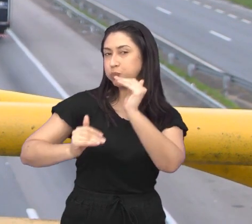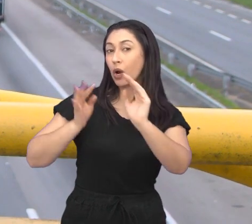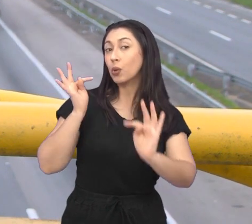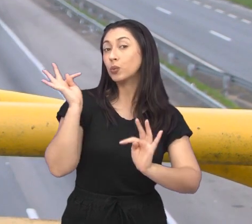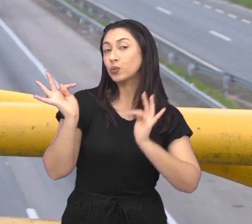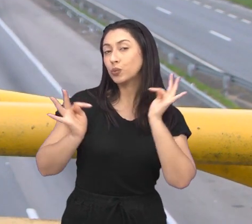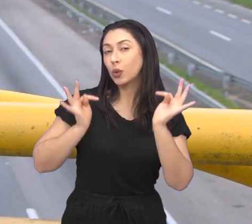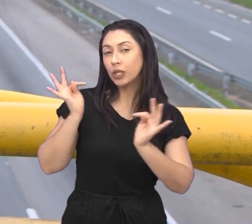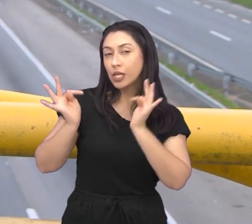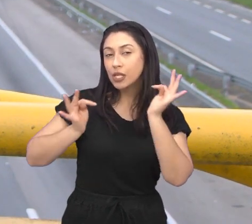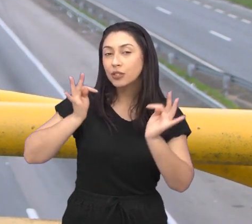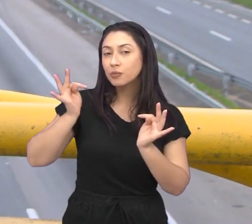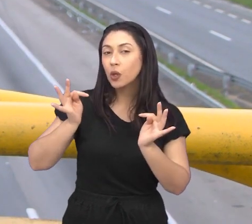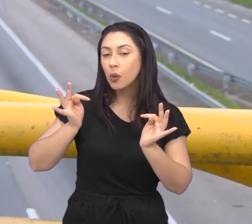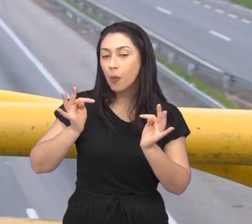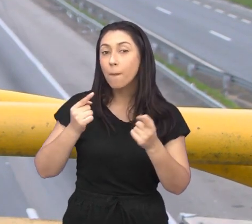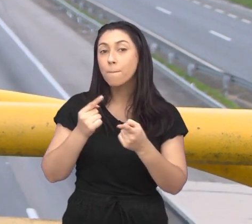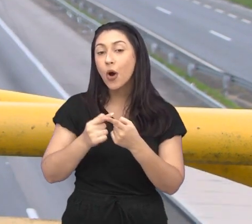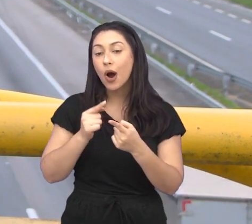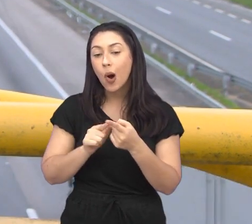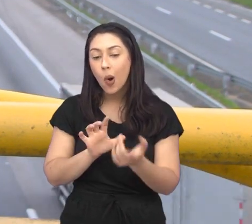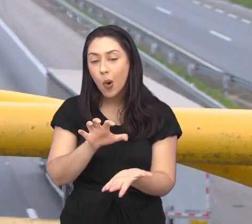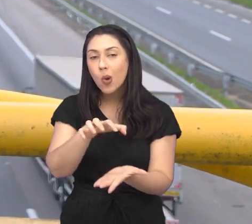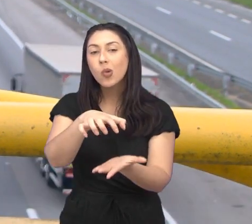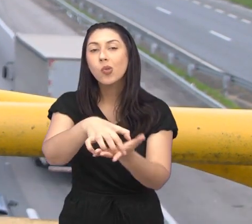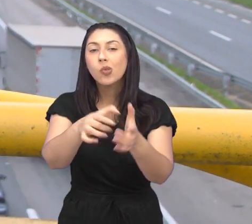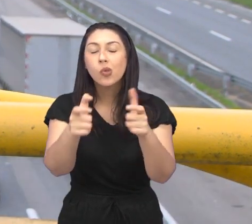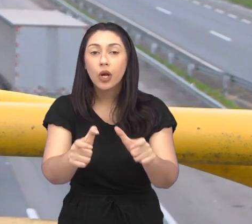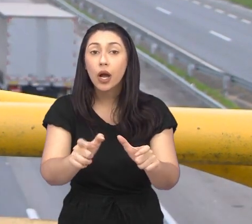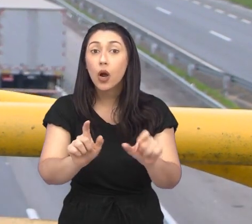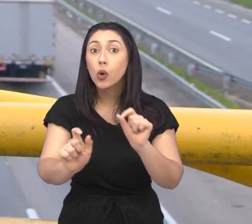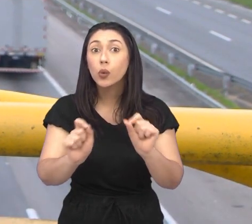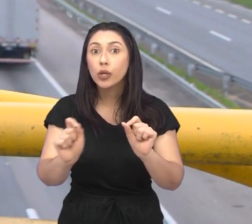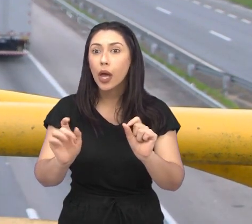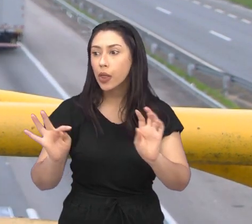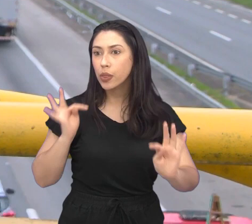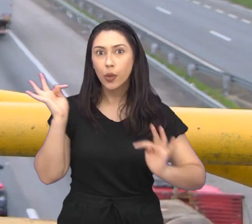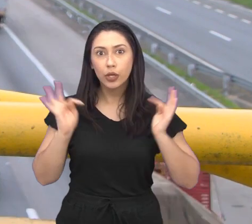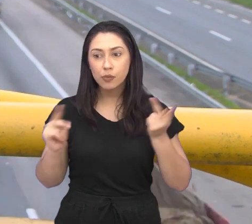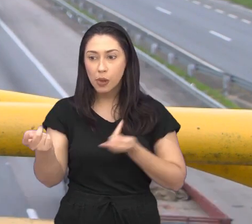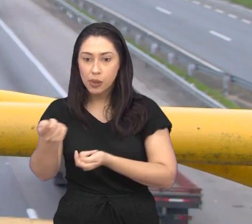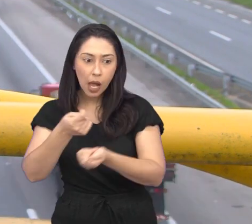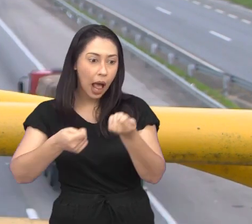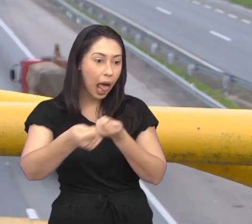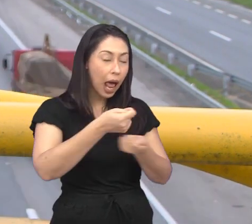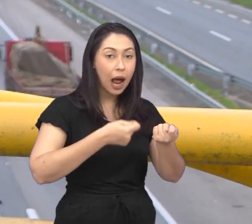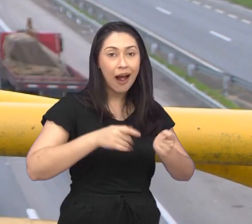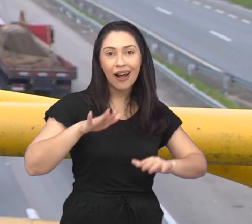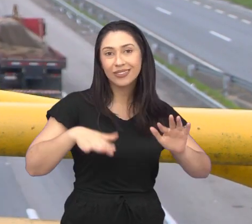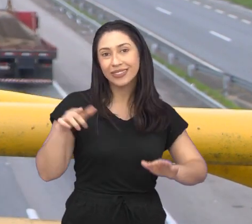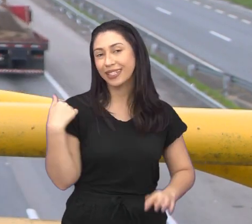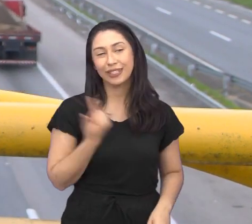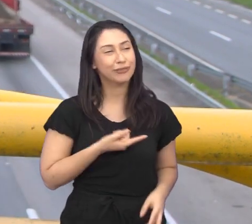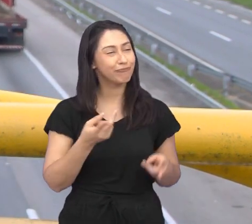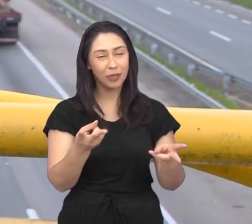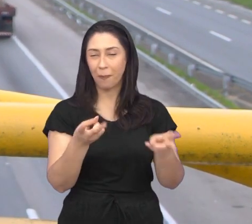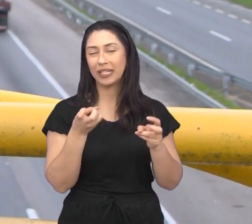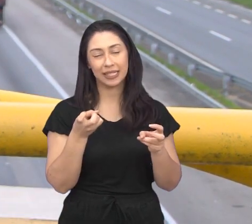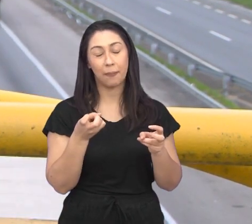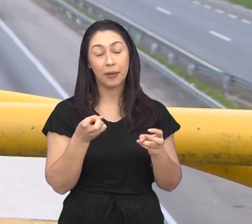desenvolvida aqui em São José, muito por conta da localização da cidade. É o turismo de negócios, que muitas vezes passa